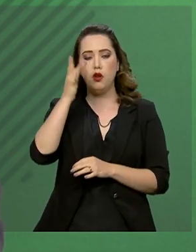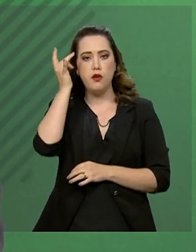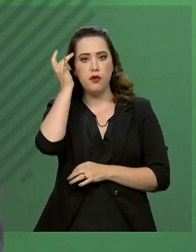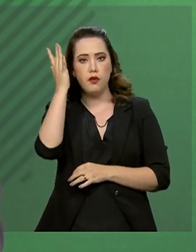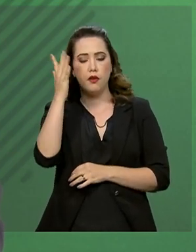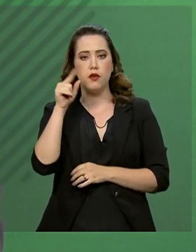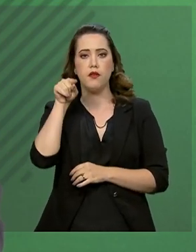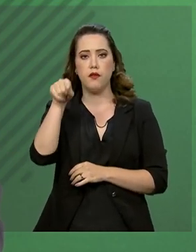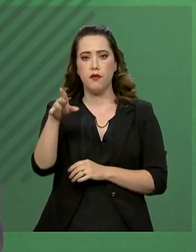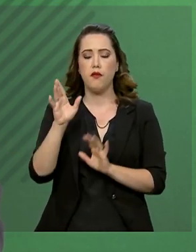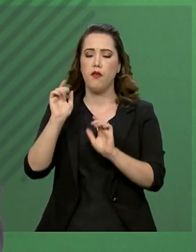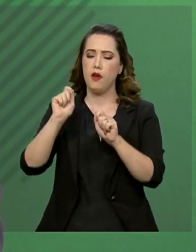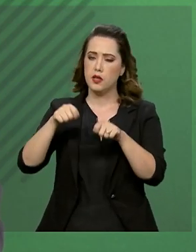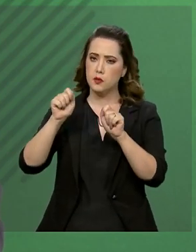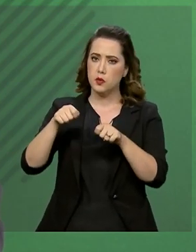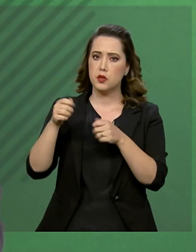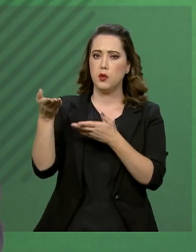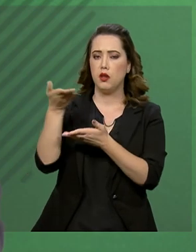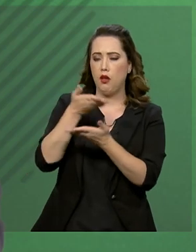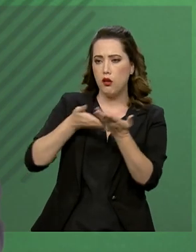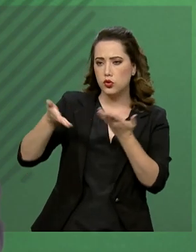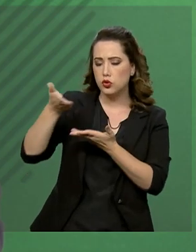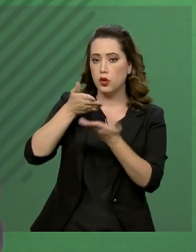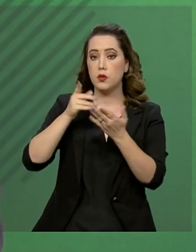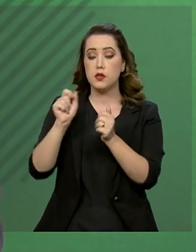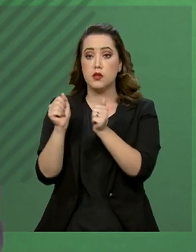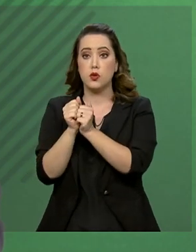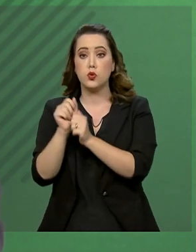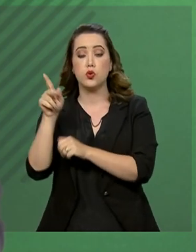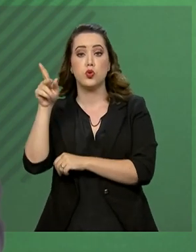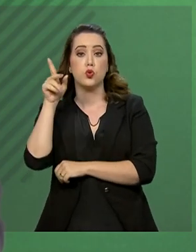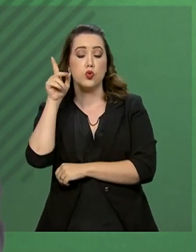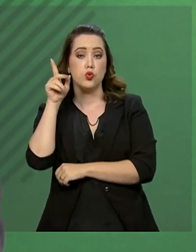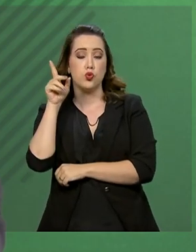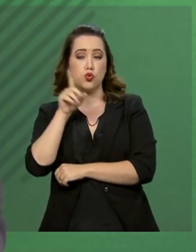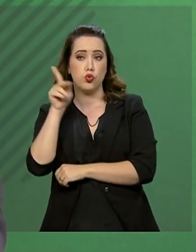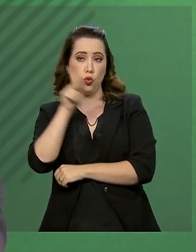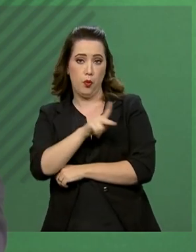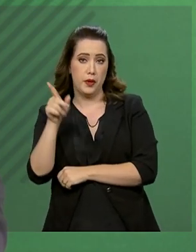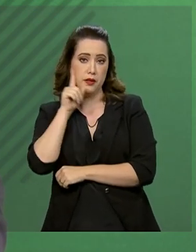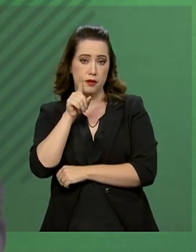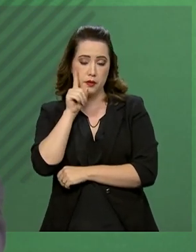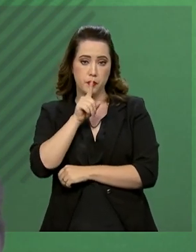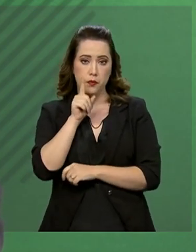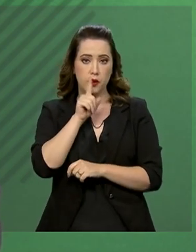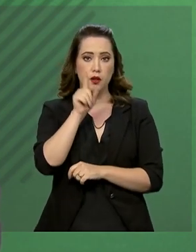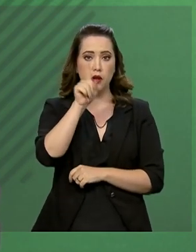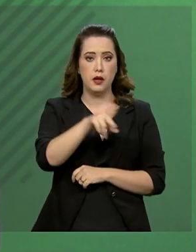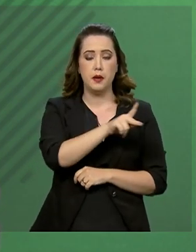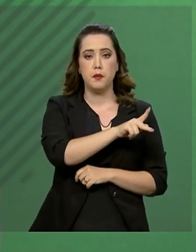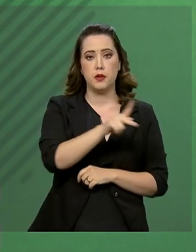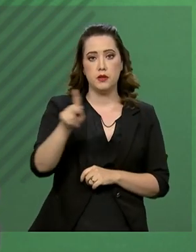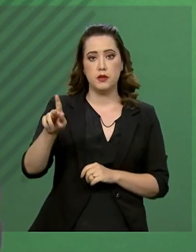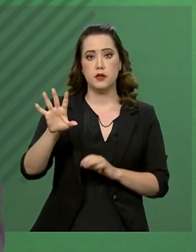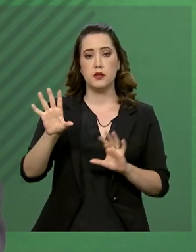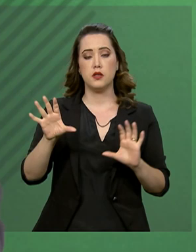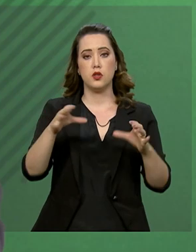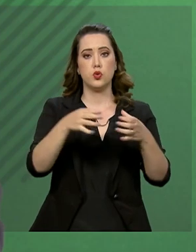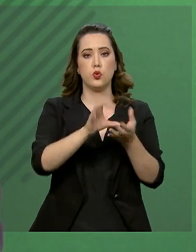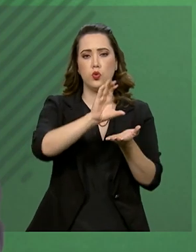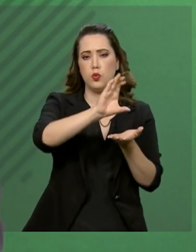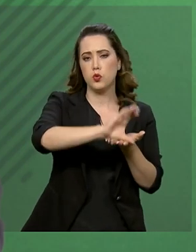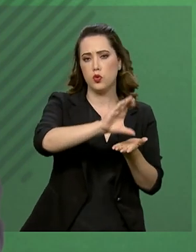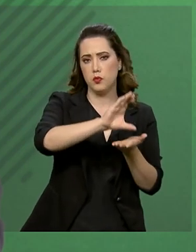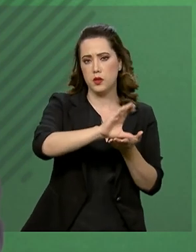daquela nação amiga. É presidente da Comissão de Relações Exteriores e Defesa